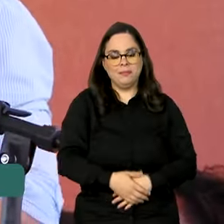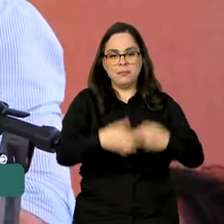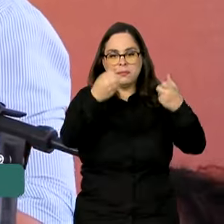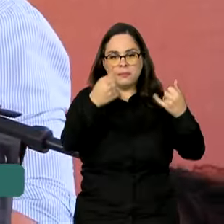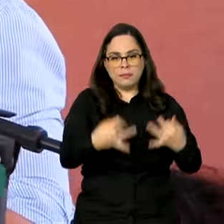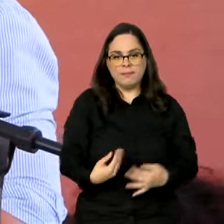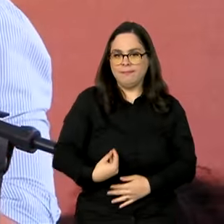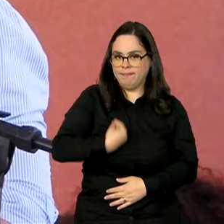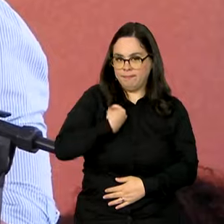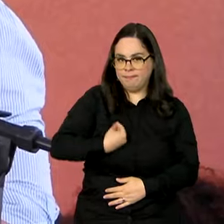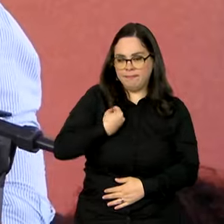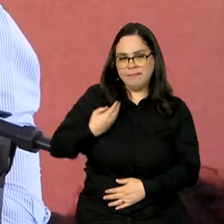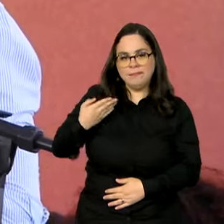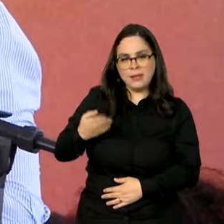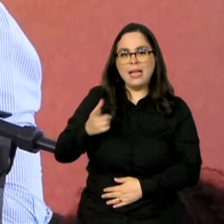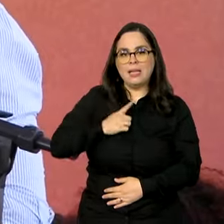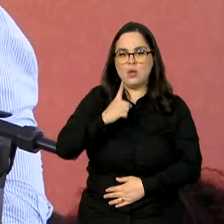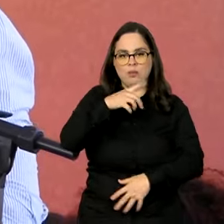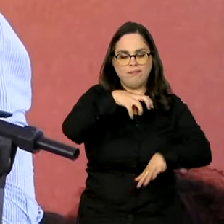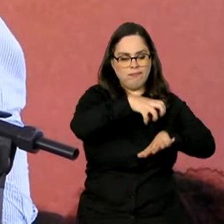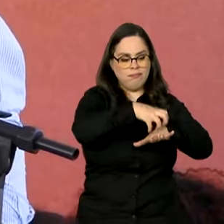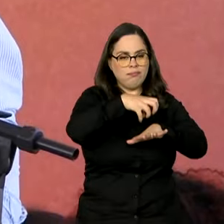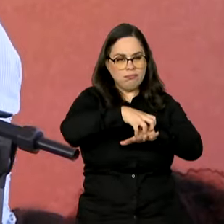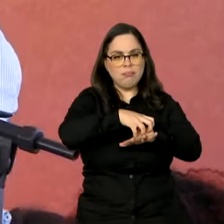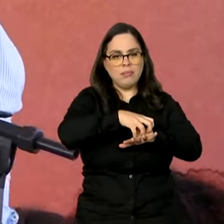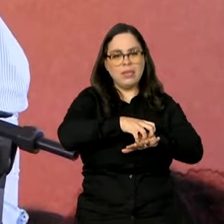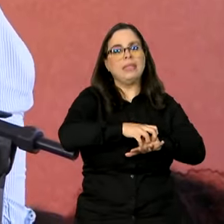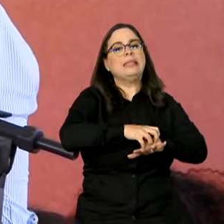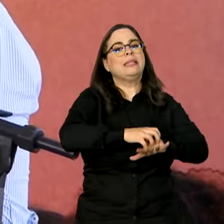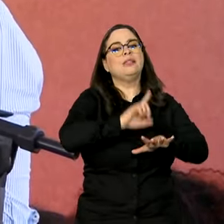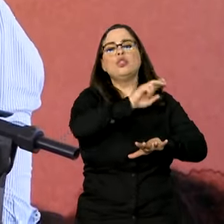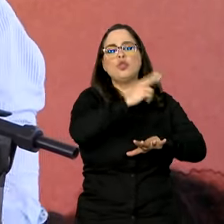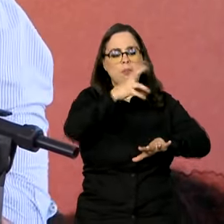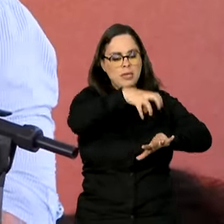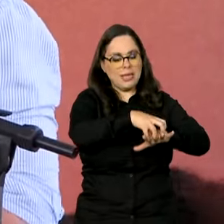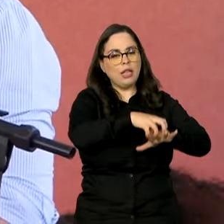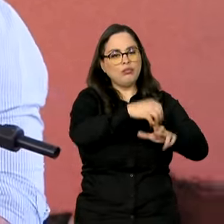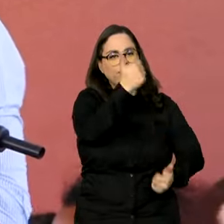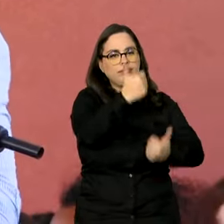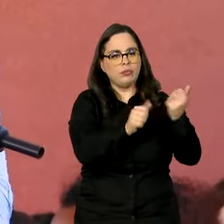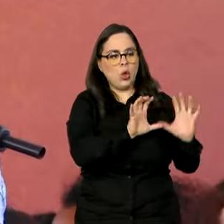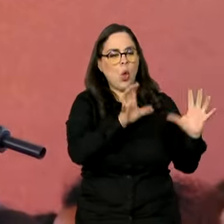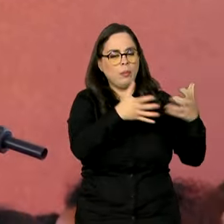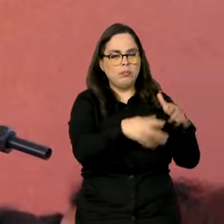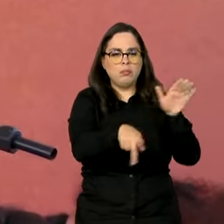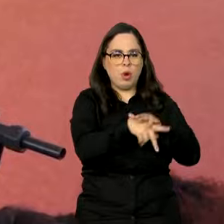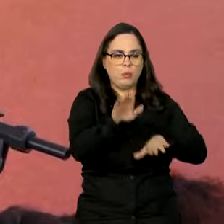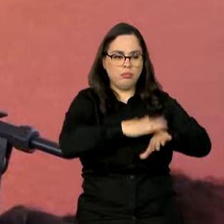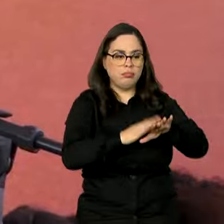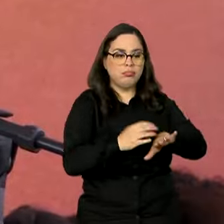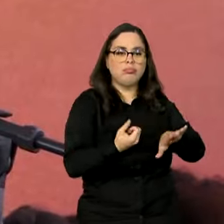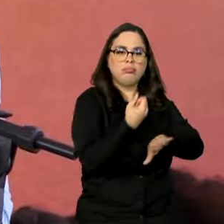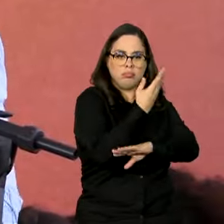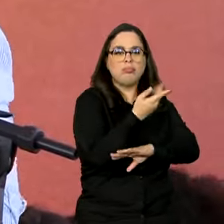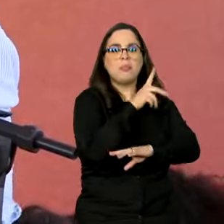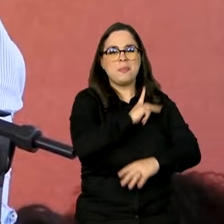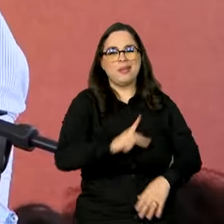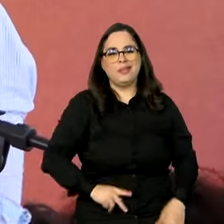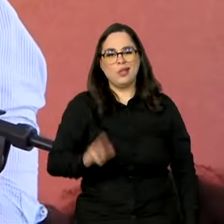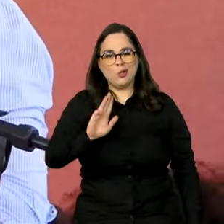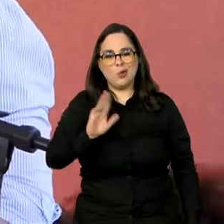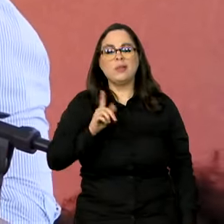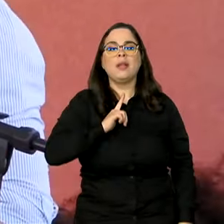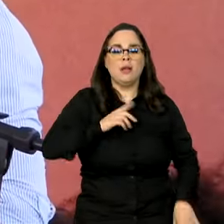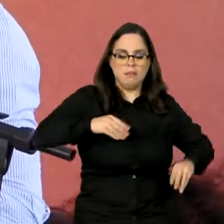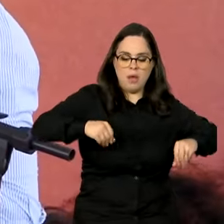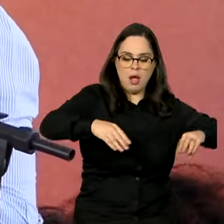uma obra chamada centro esportivo comunitário, feita pelo presidente Lula. Obra de 3 mil metros